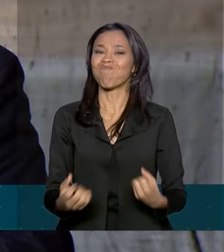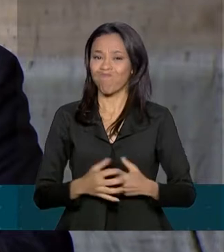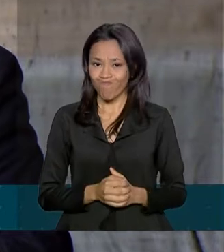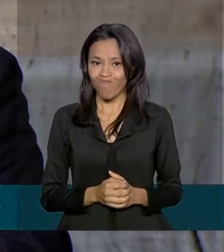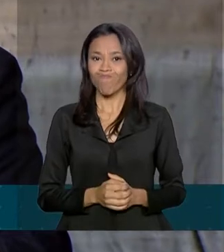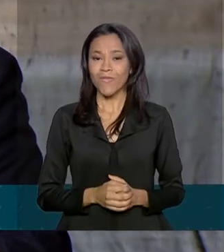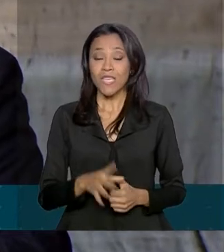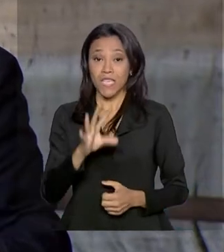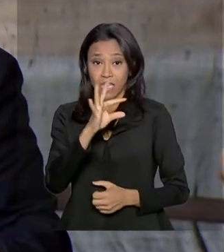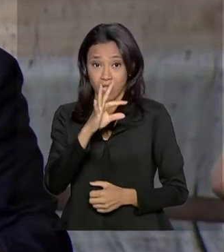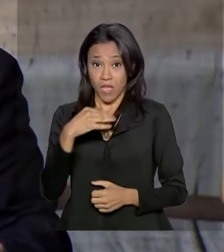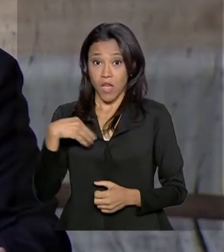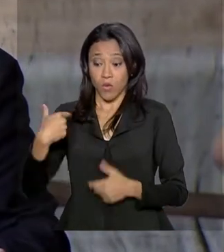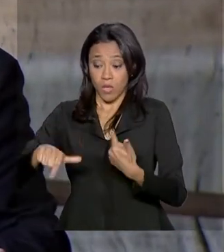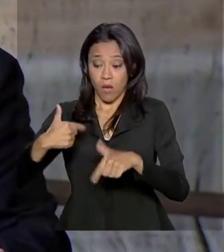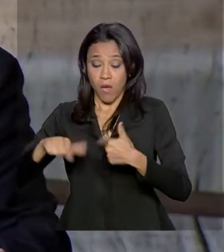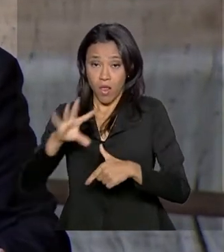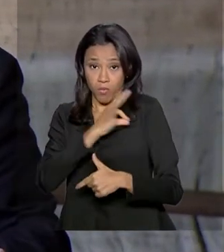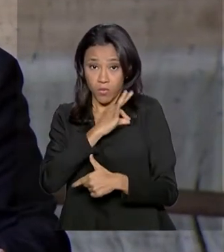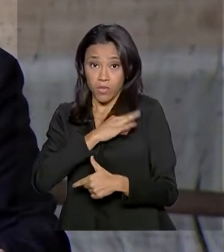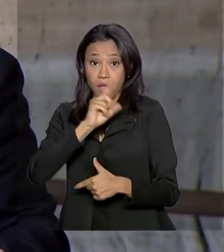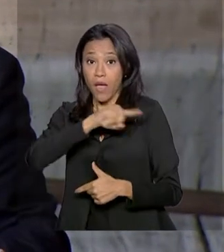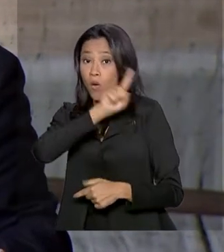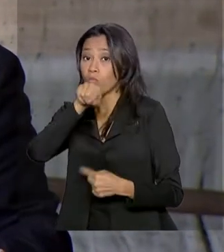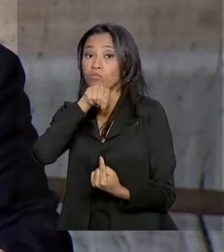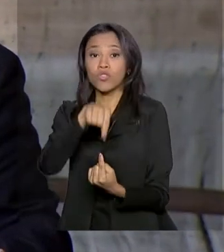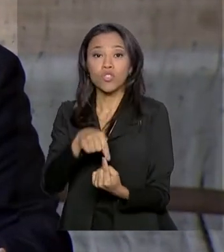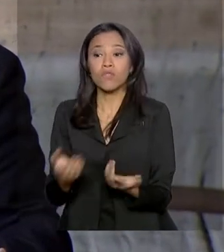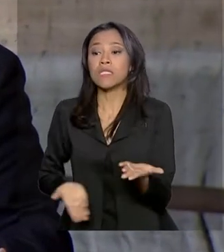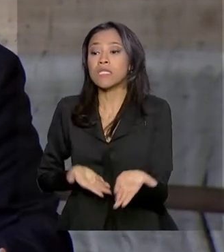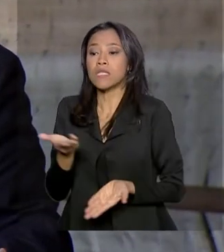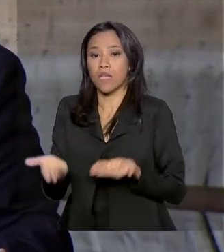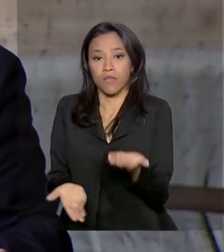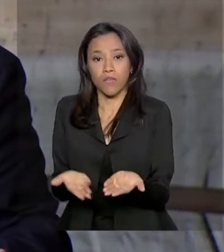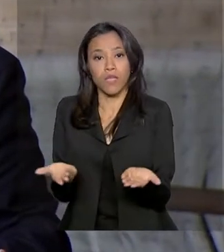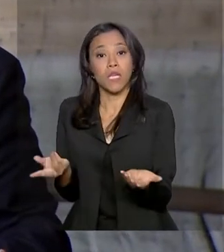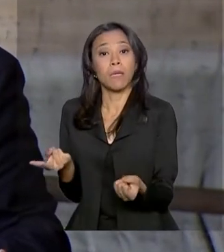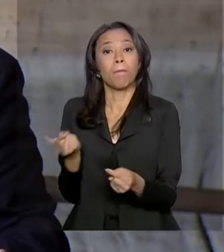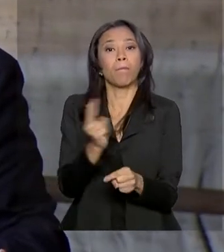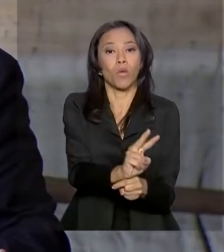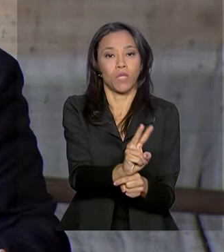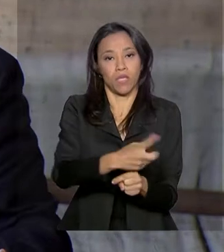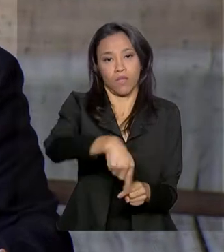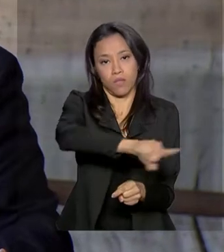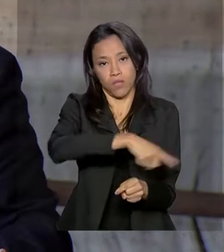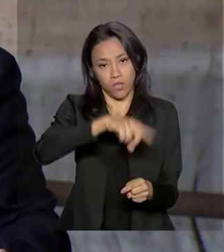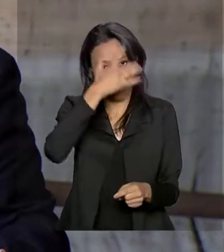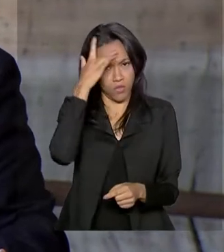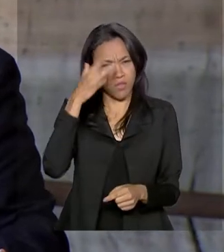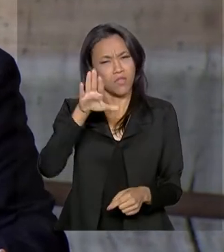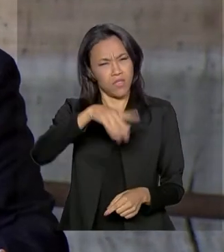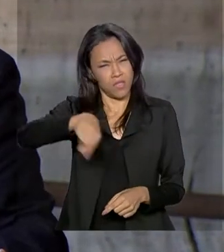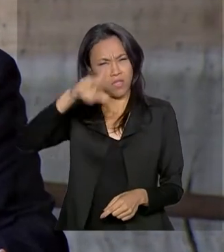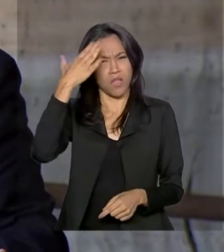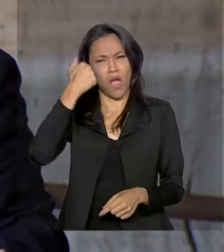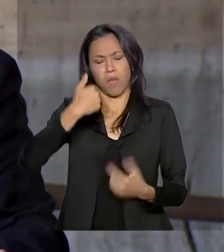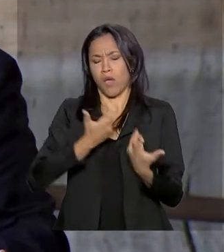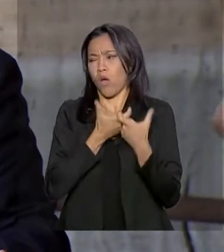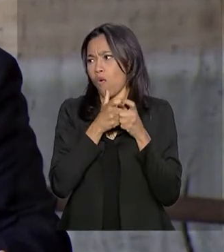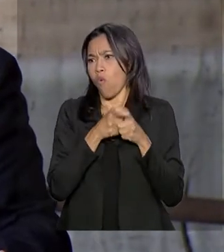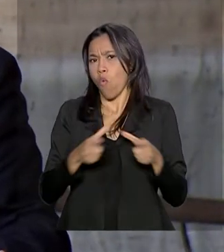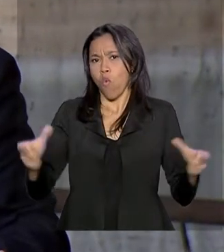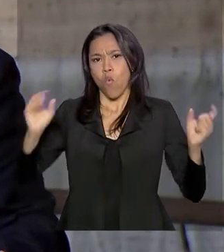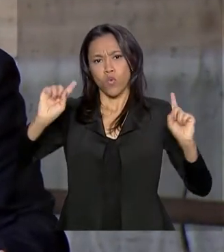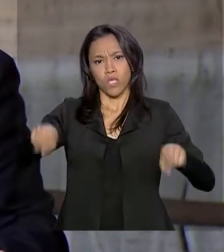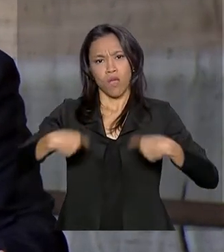que o trabalho é servir e proteger as pessoas. E nós sabemos como são grandes os desafios nessa área do Brasil,